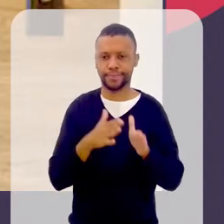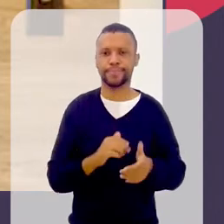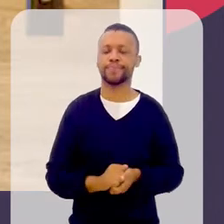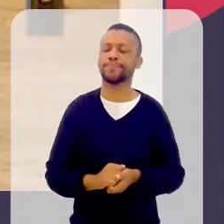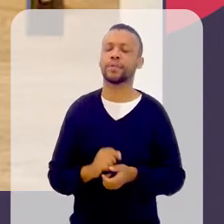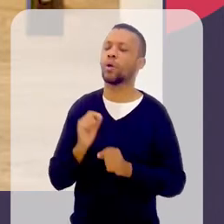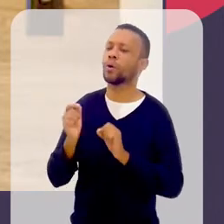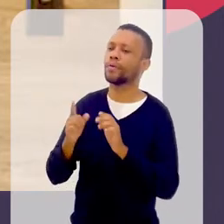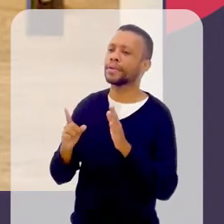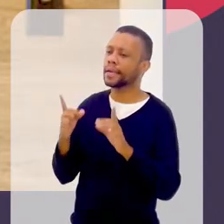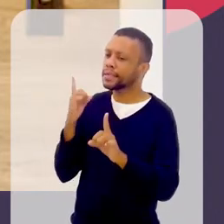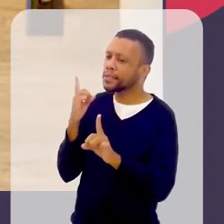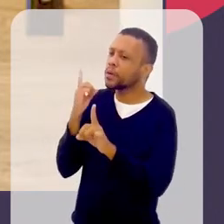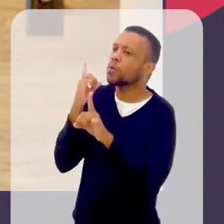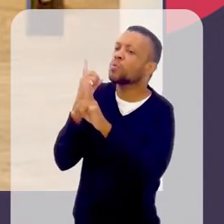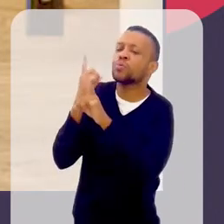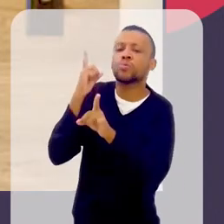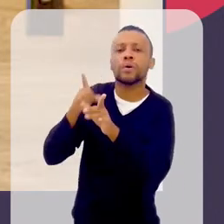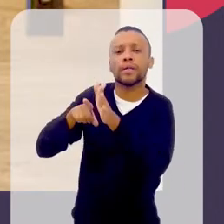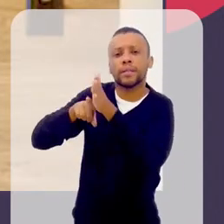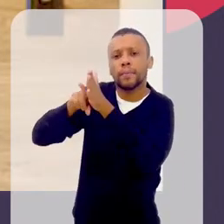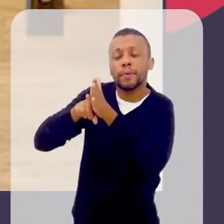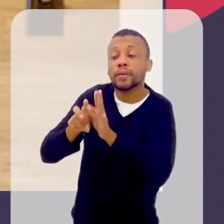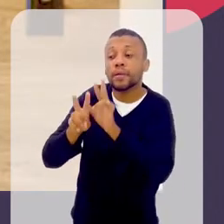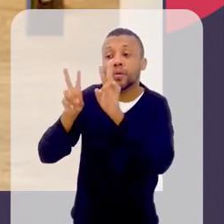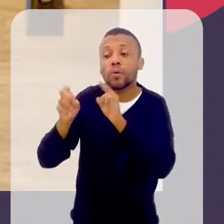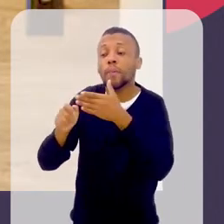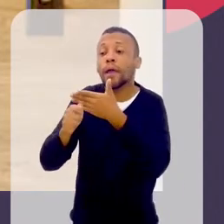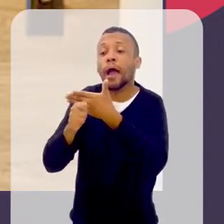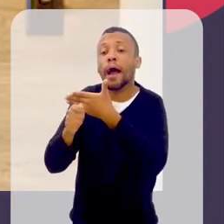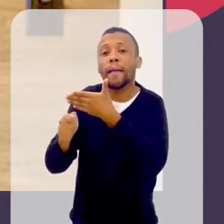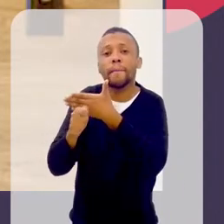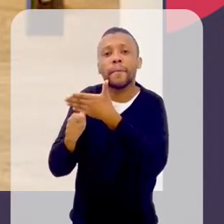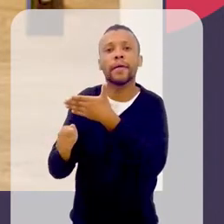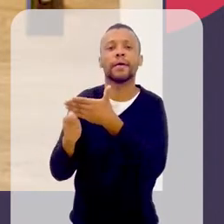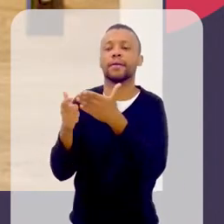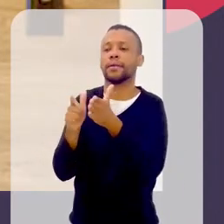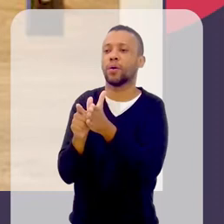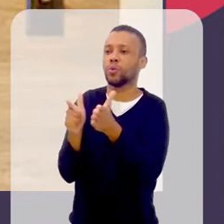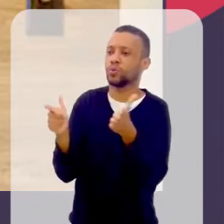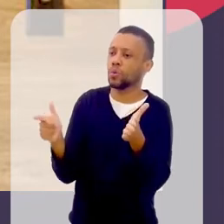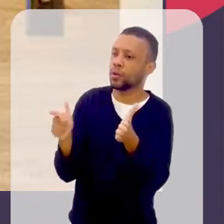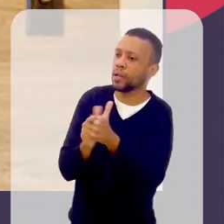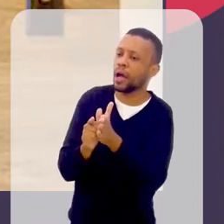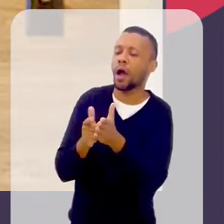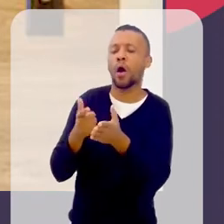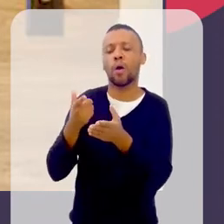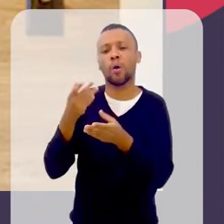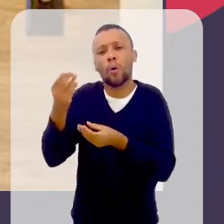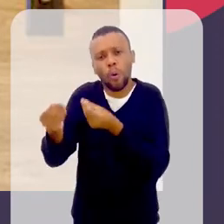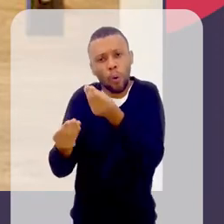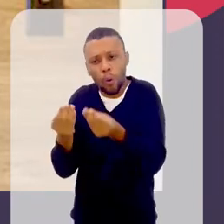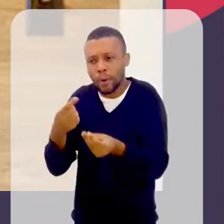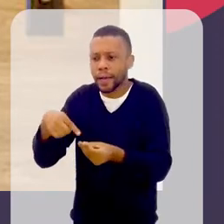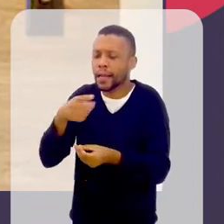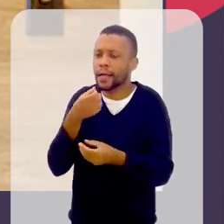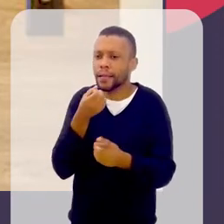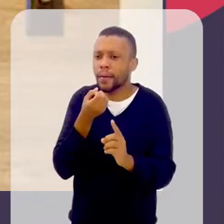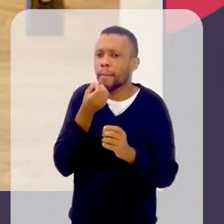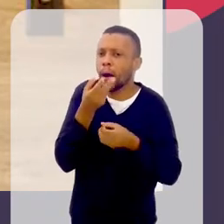o que que você encontrou nessa tua pesquisa da imprensa? Como é que a imprensa